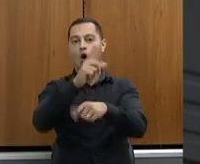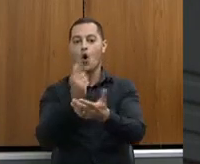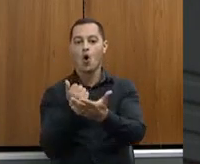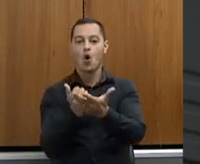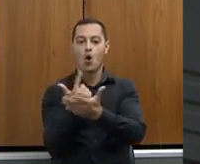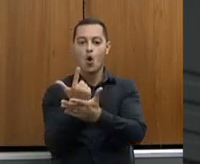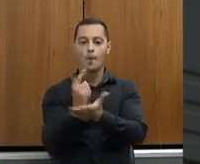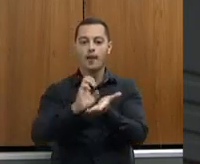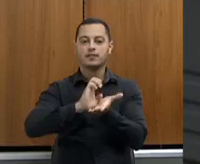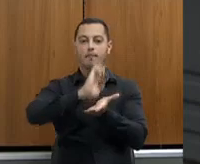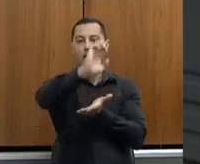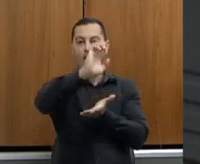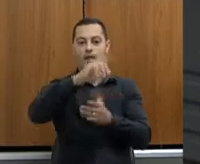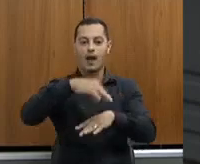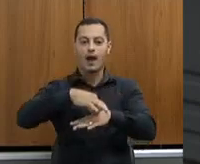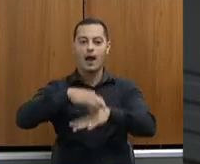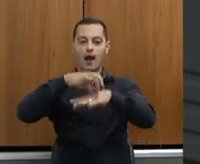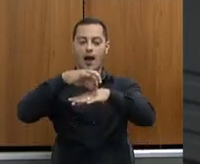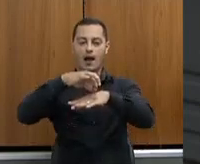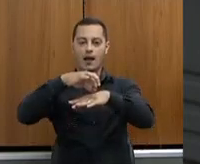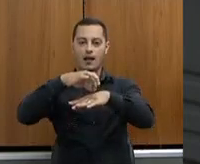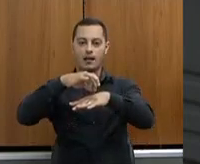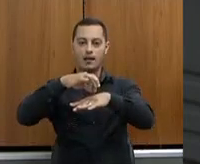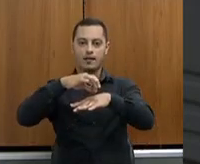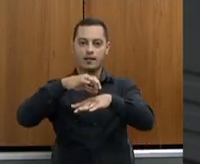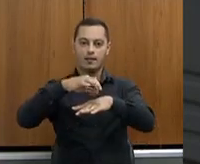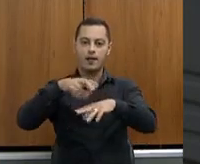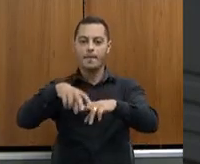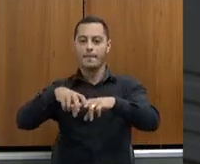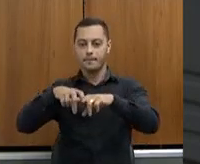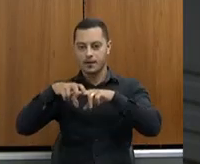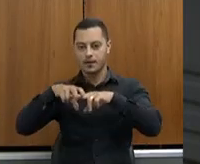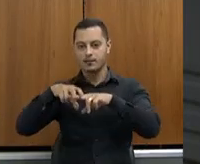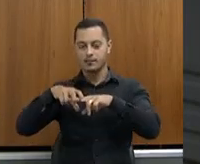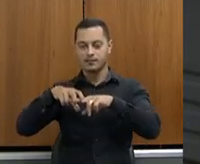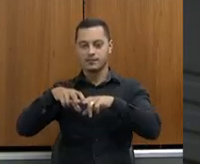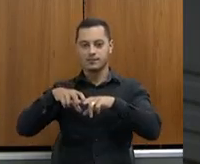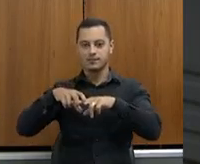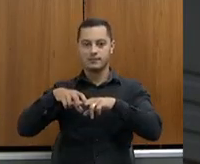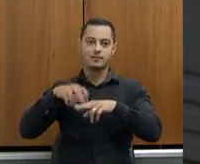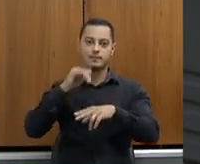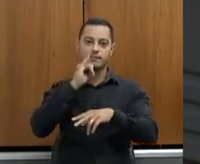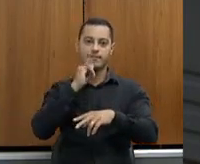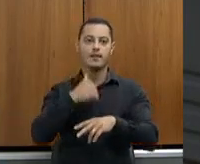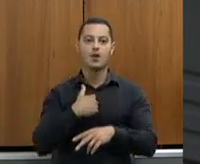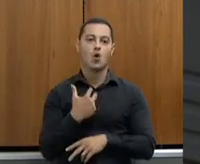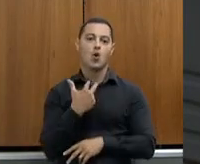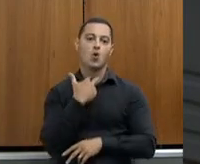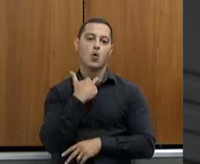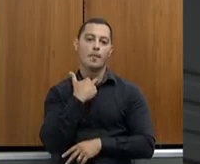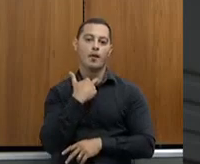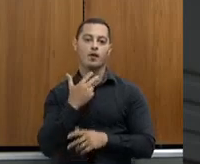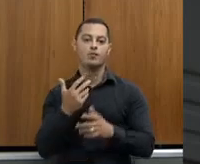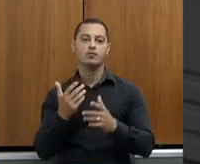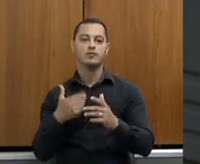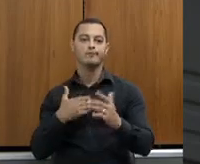livre com vacinação. Então, nem para poder chegar lá para discutir se eu vou te vender um container, eu posso ir porque eu ainda estou vacinando. para você ter ideia,